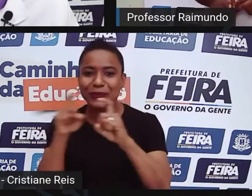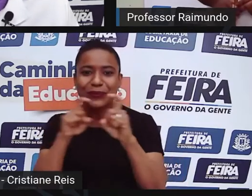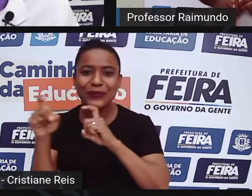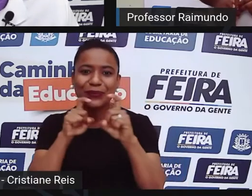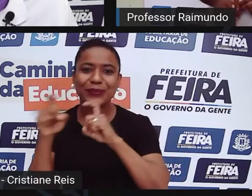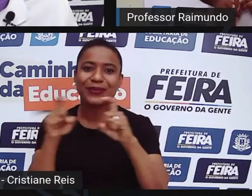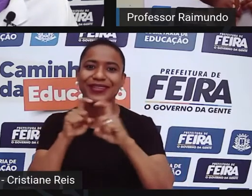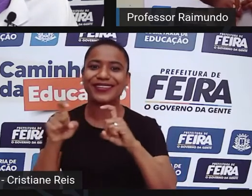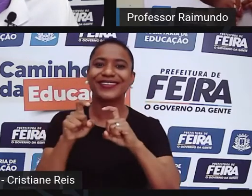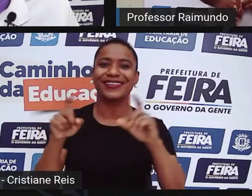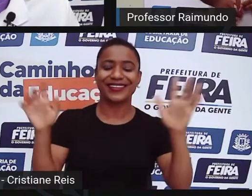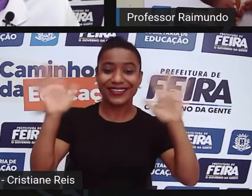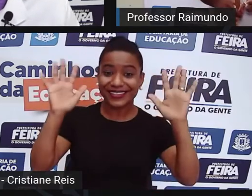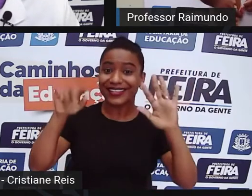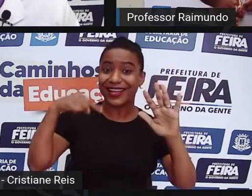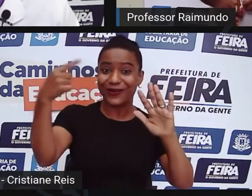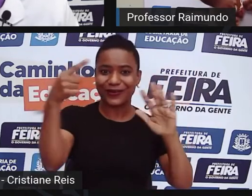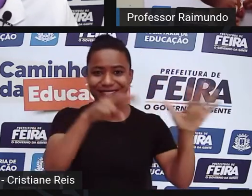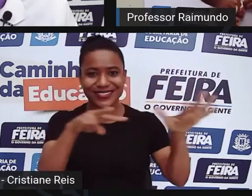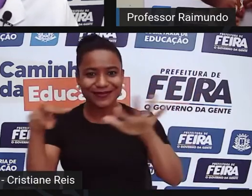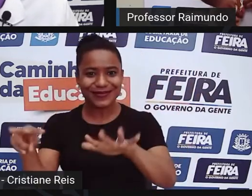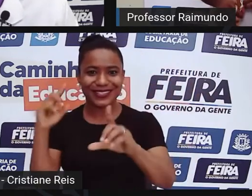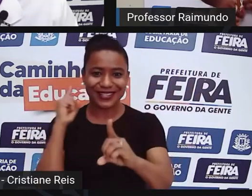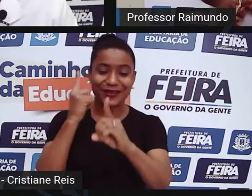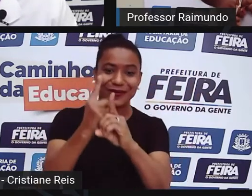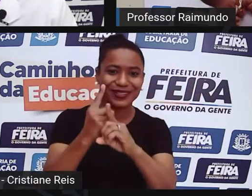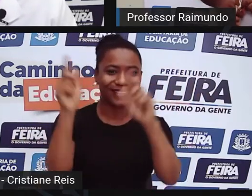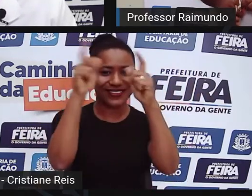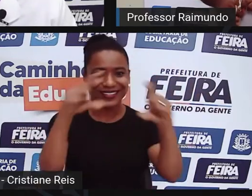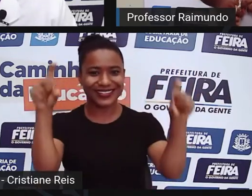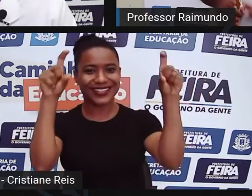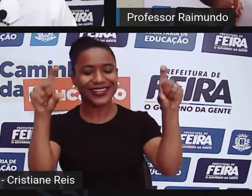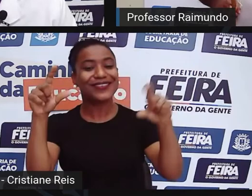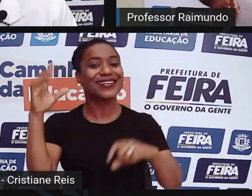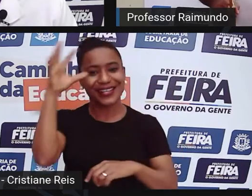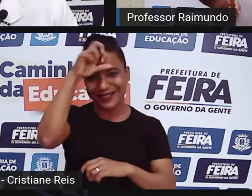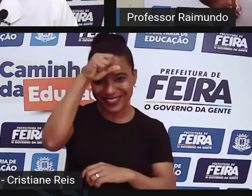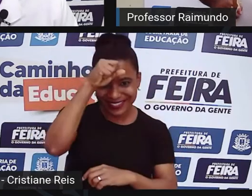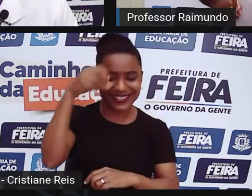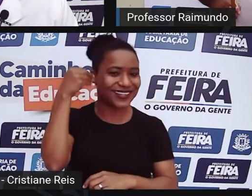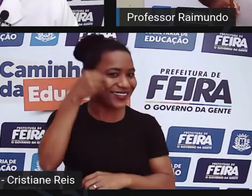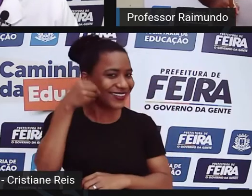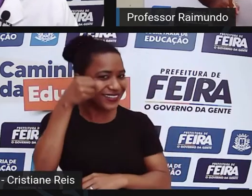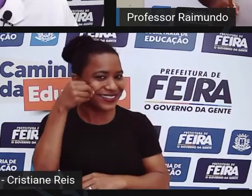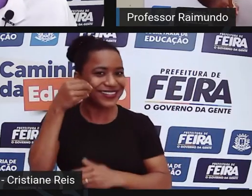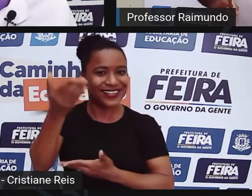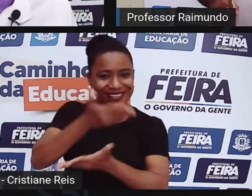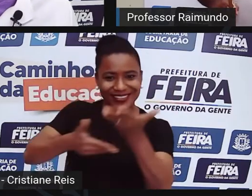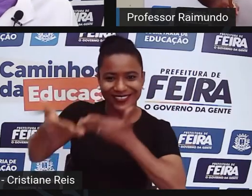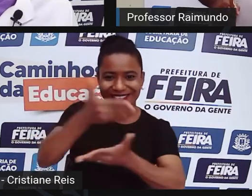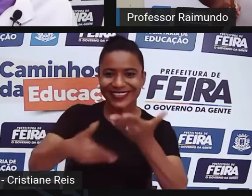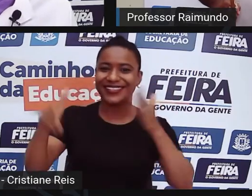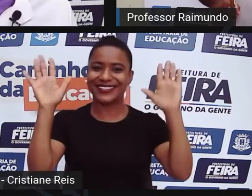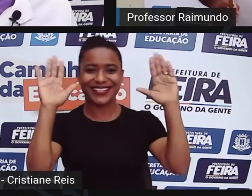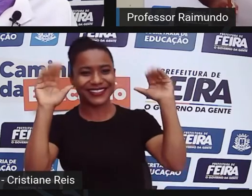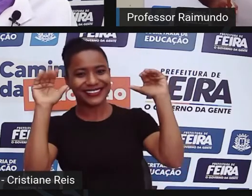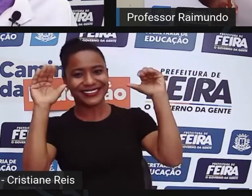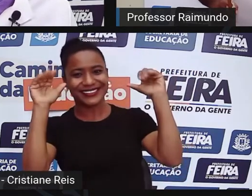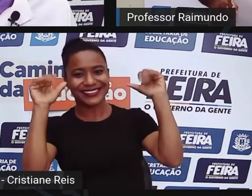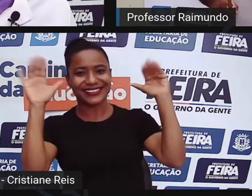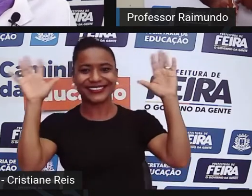Pessoal A gente se encontra Semana que vem Com mais um tema No nosso Saberes e Viveres E é isso aí Valeu Tchau, tchau